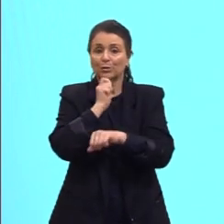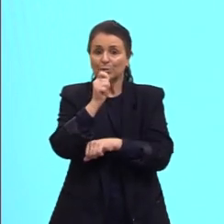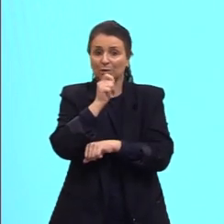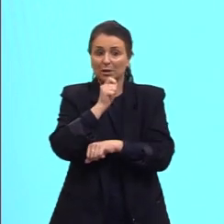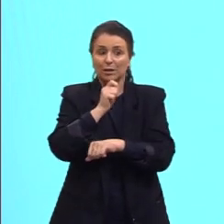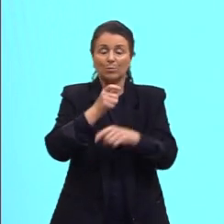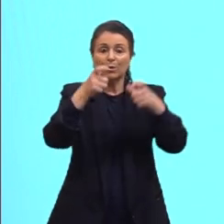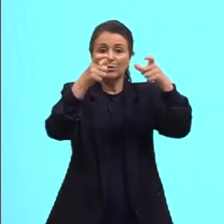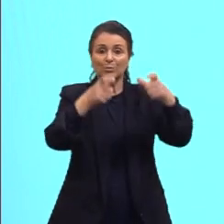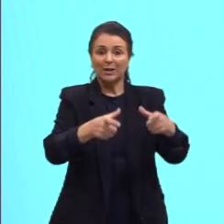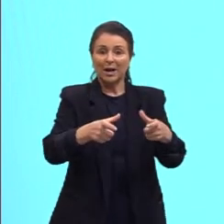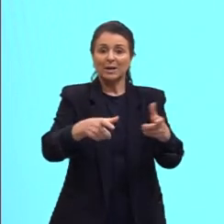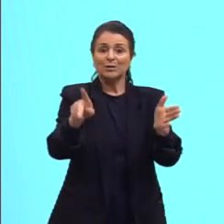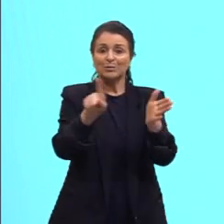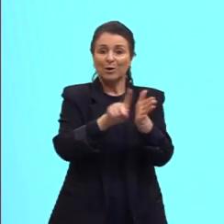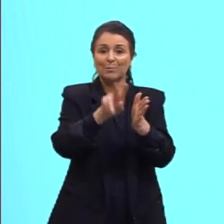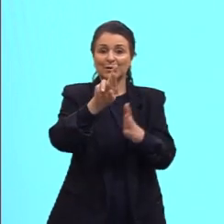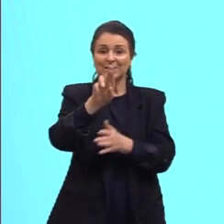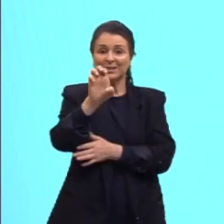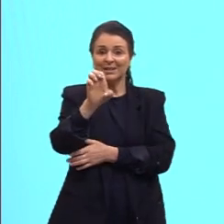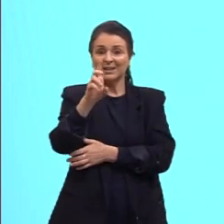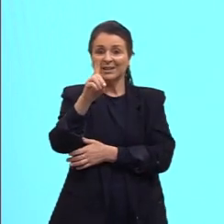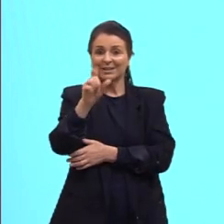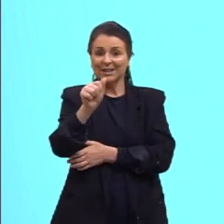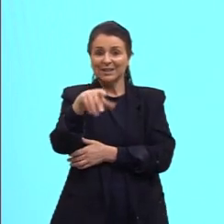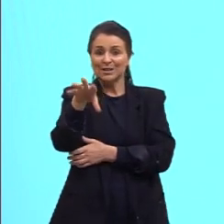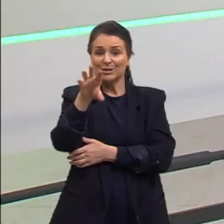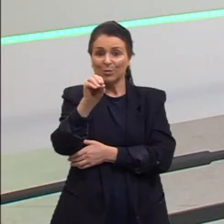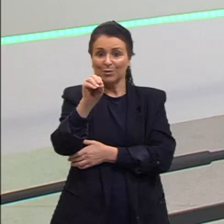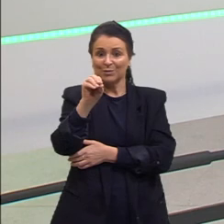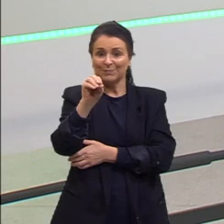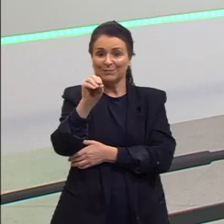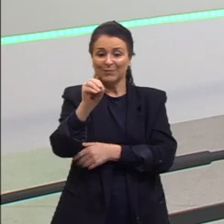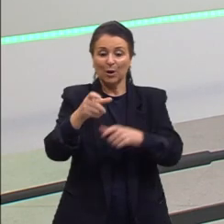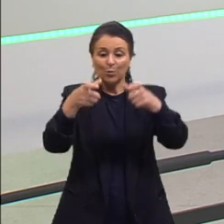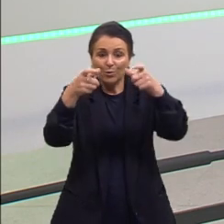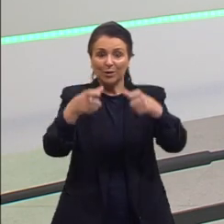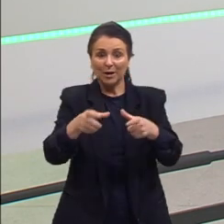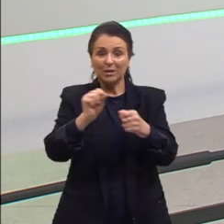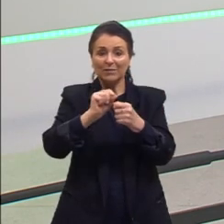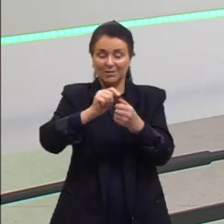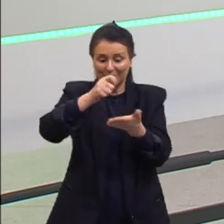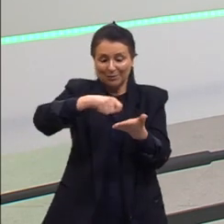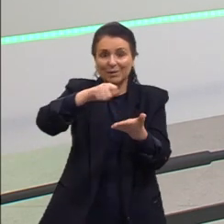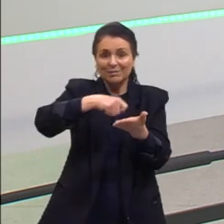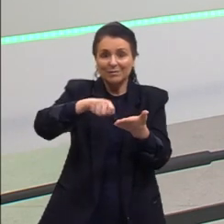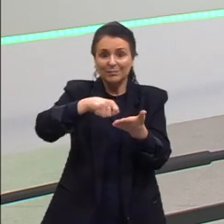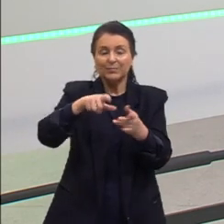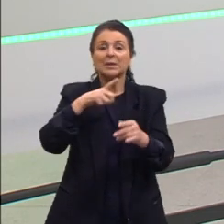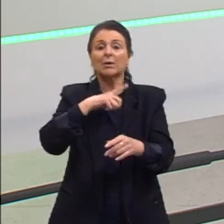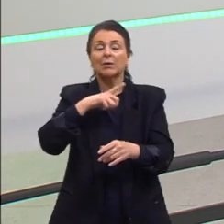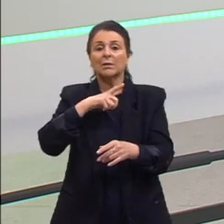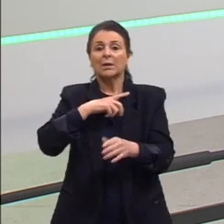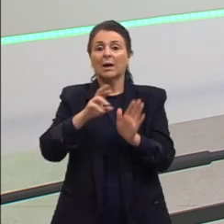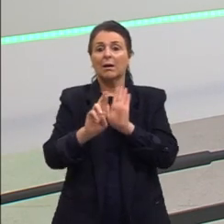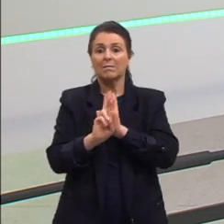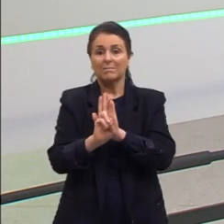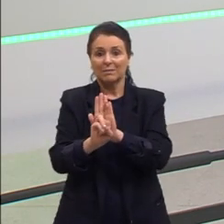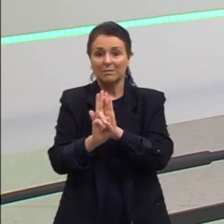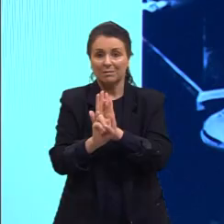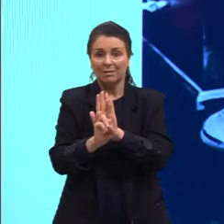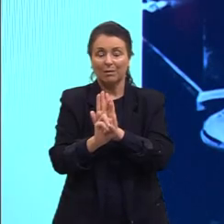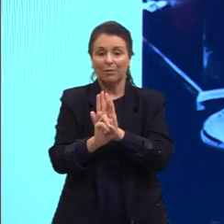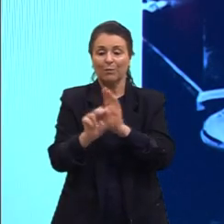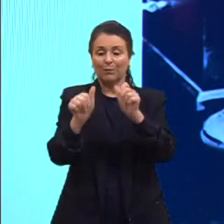redações em questão de minutos. Então, ali a gente tem também a representação que vocês estavam